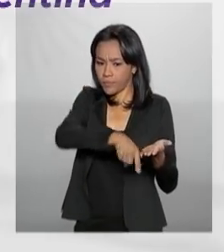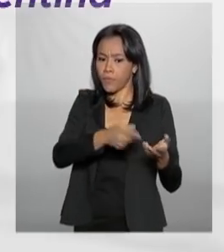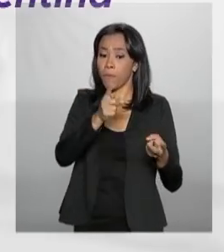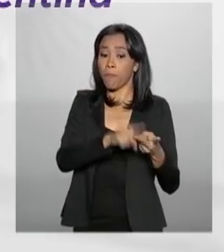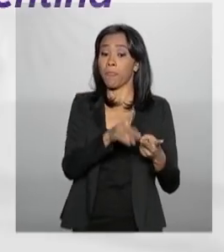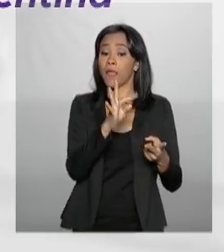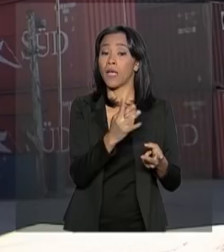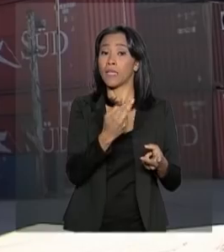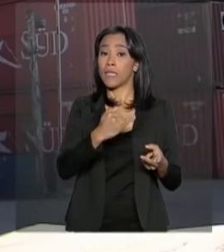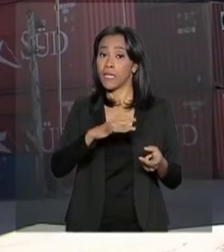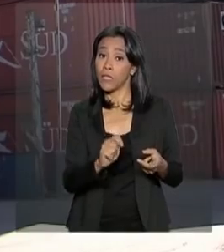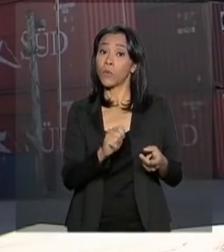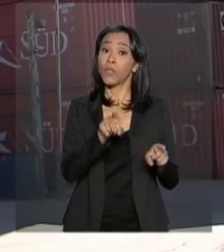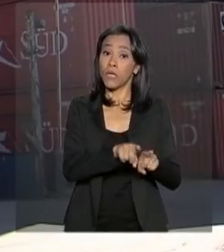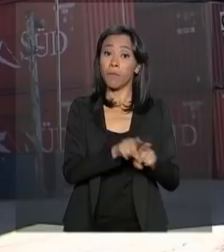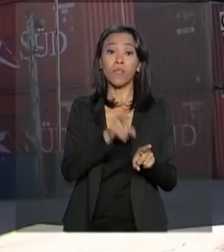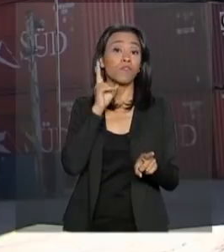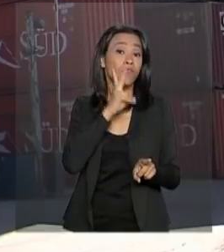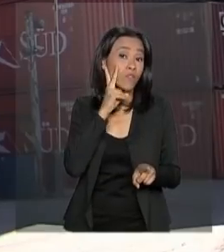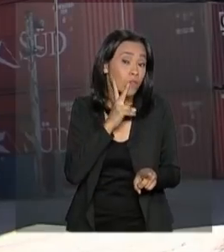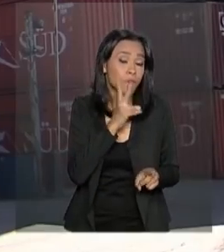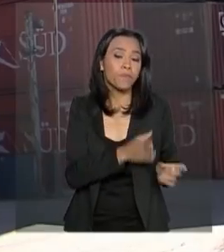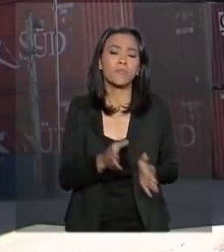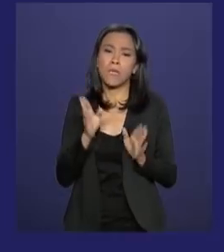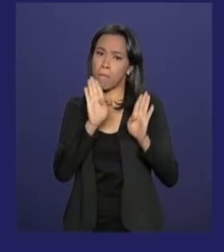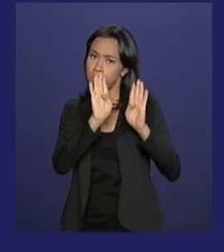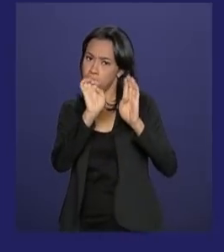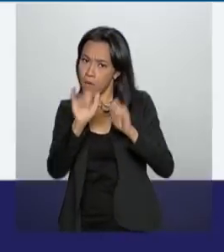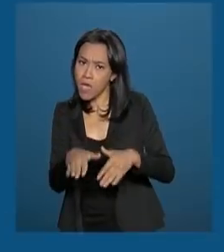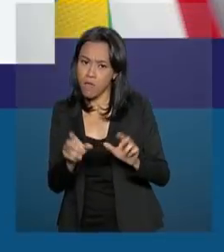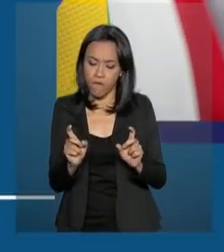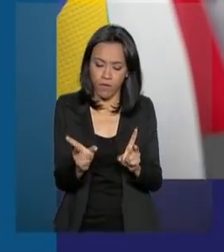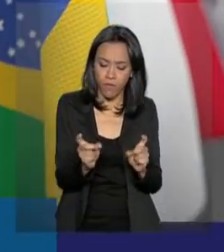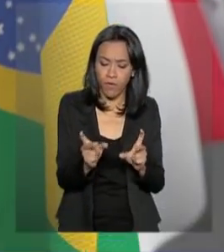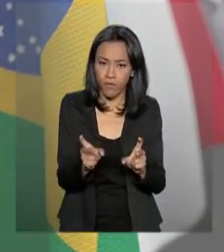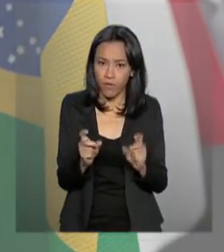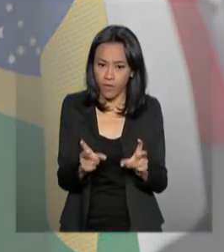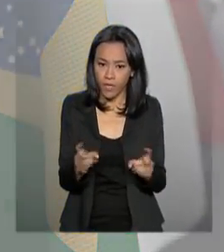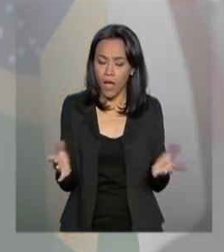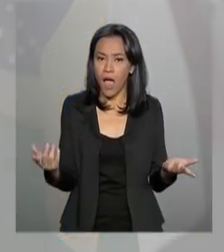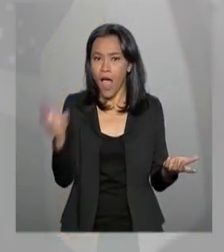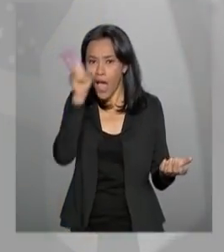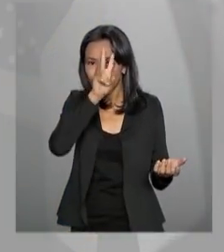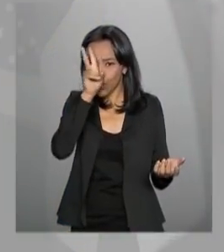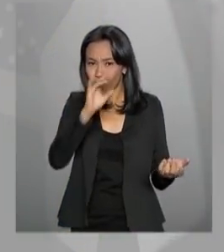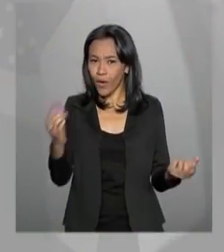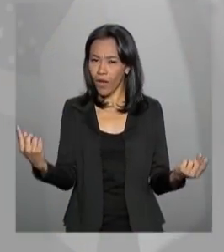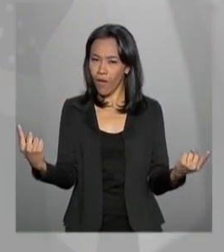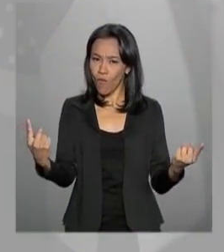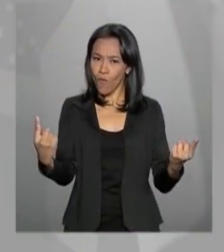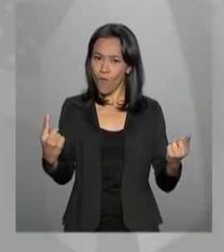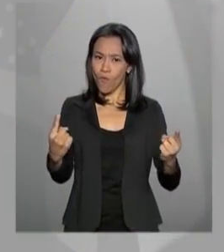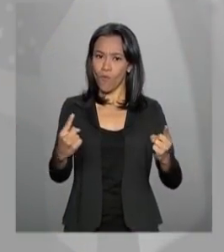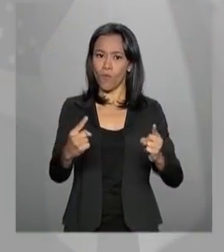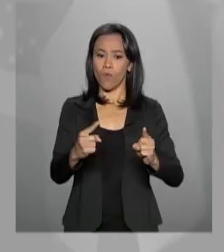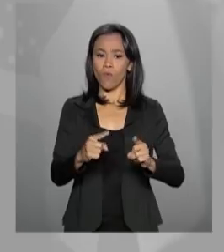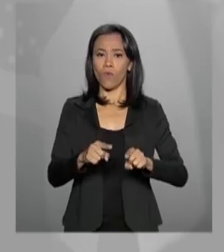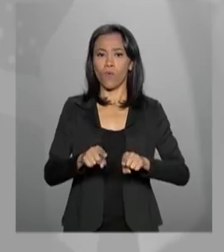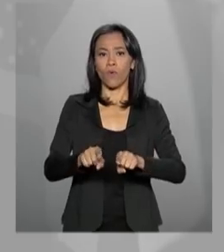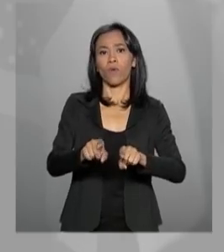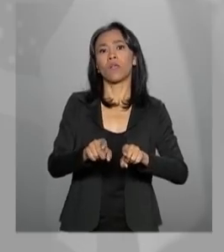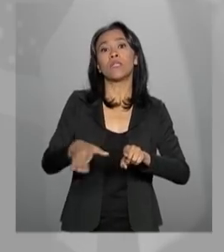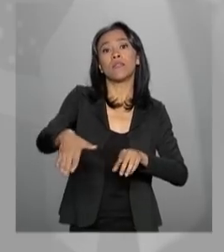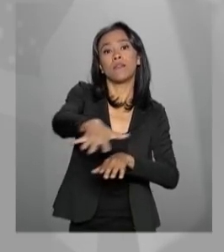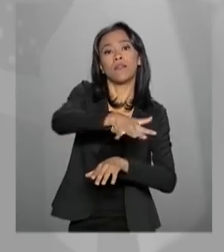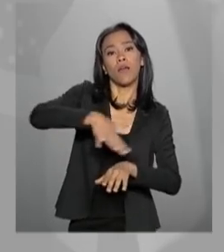trigo e vinho. Se o comércio vai bem, a história aproxima cada vez mais as duas nações no campo político.